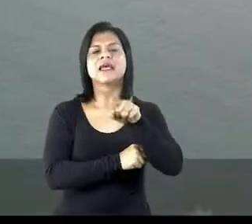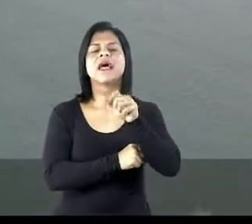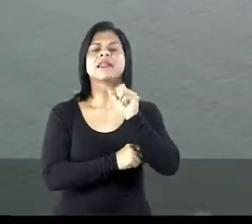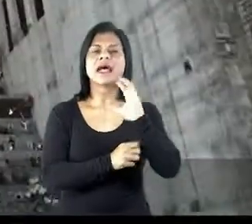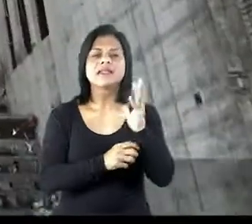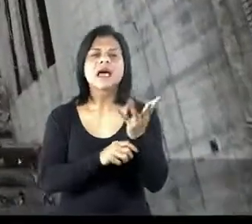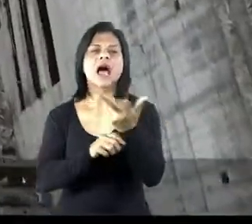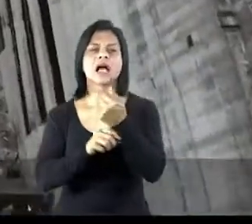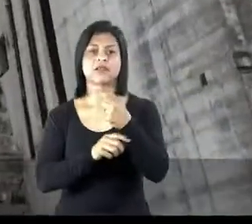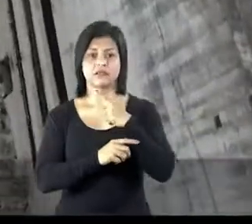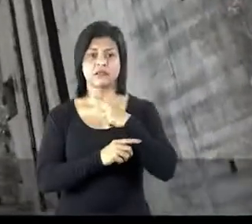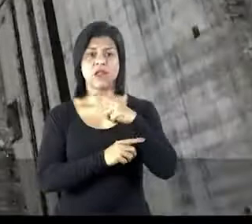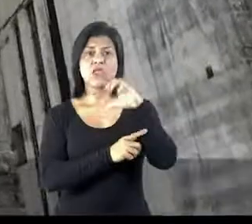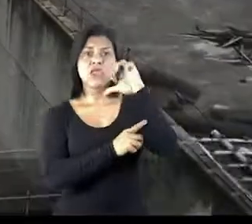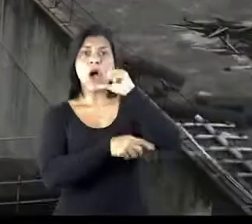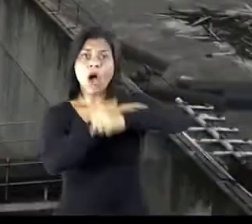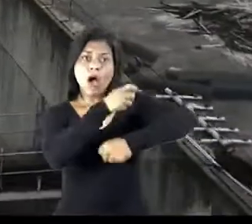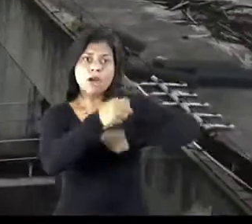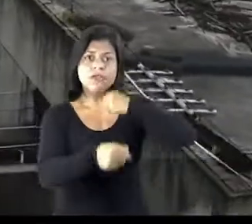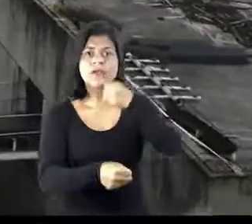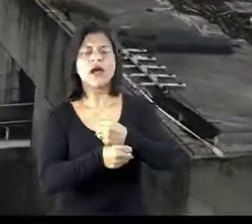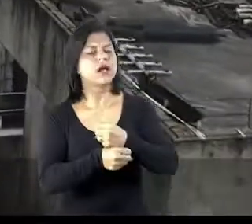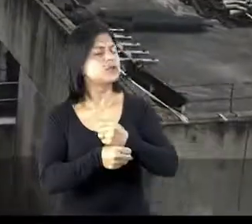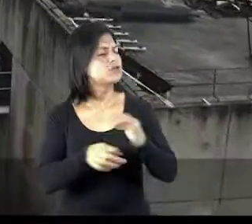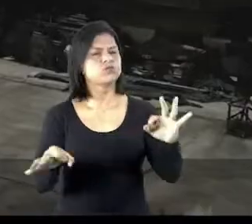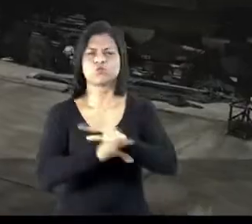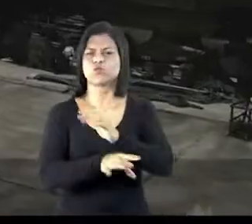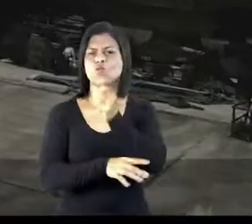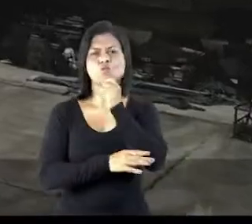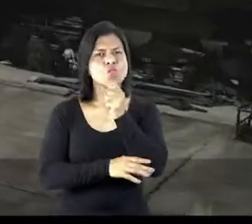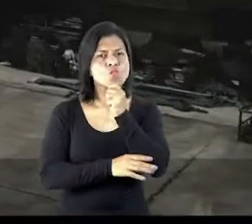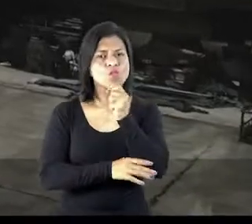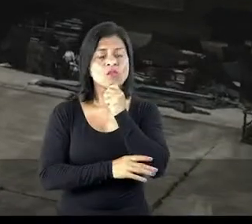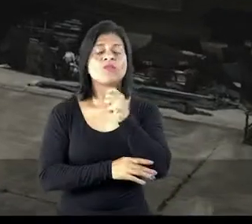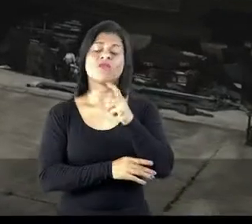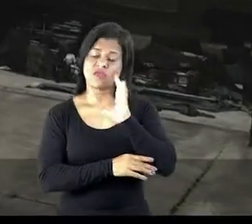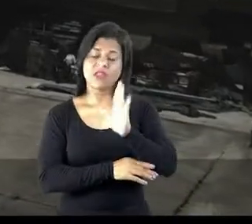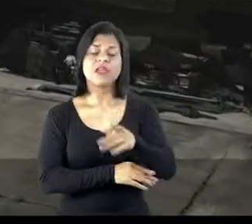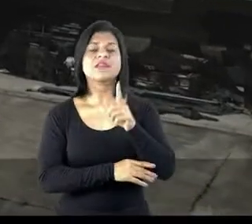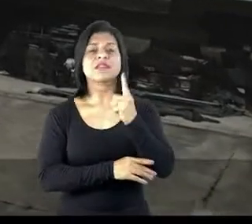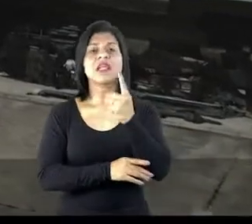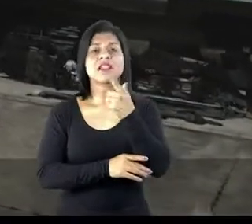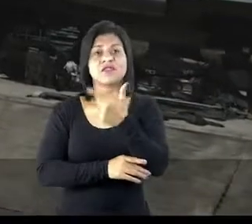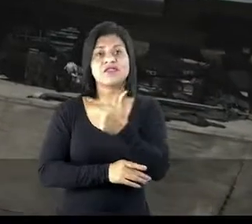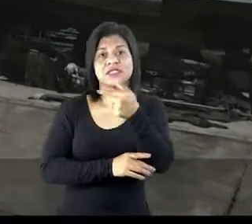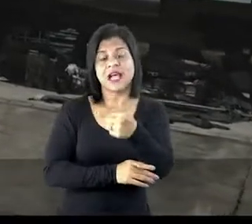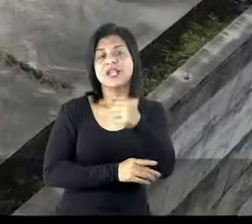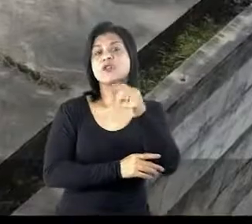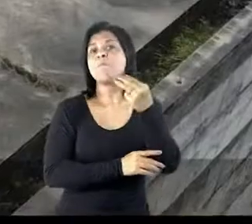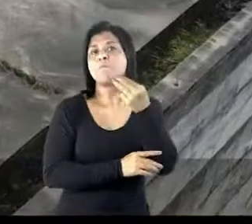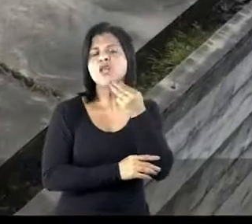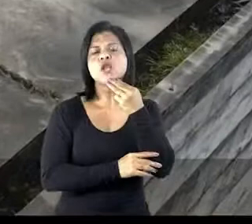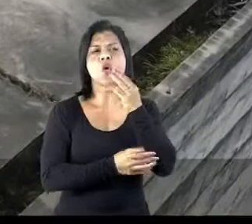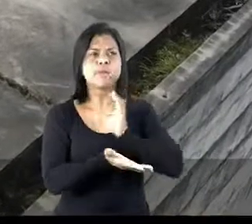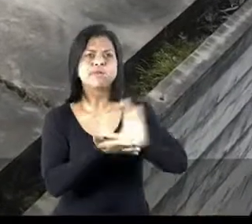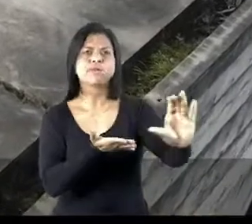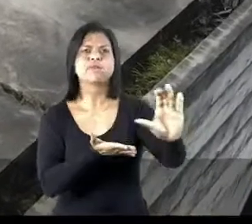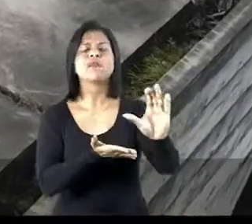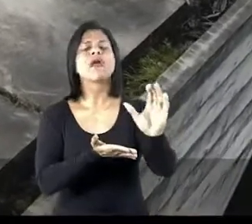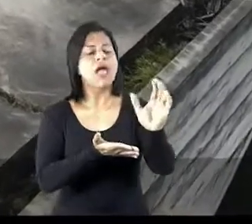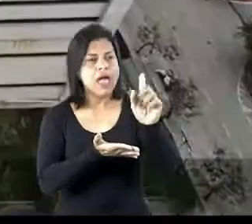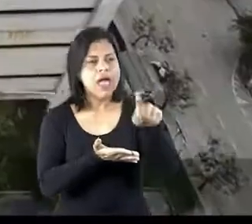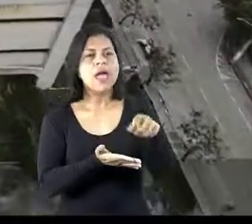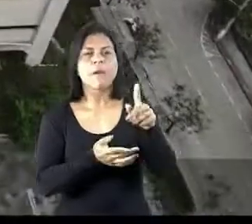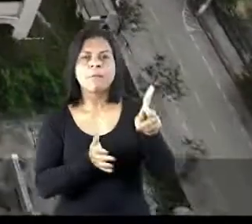do Suá, em Vitória, que está há nove anos sem previsão de término. Foram 127 milhões de reais de um projeto que seria para as